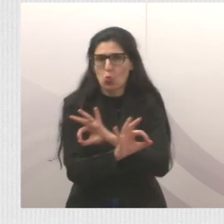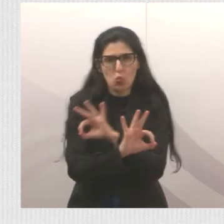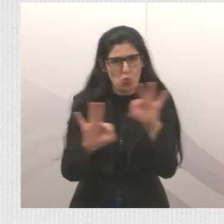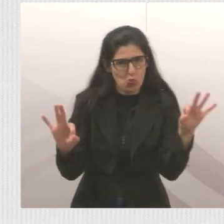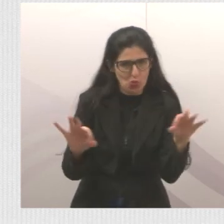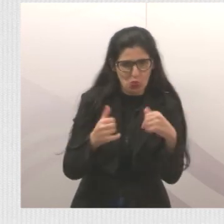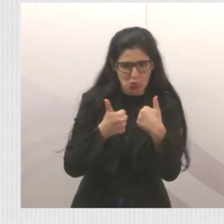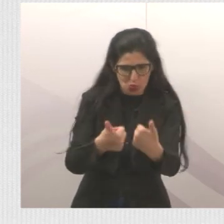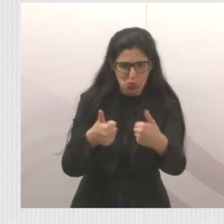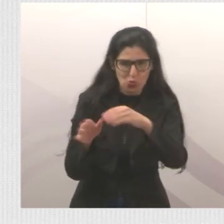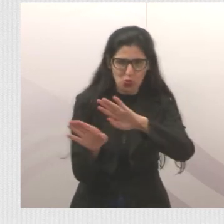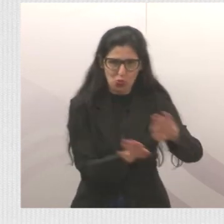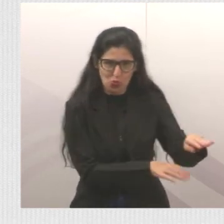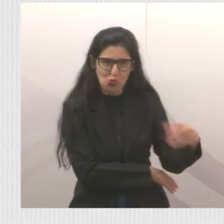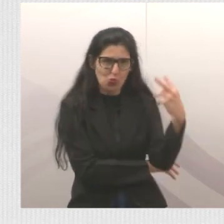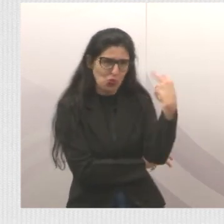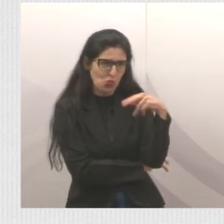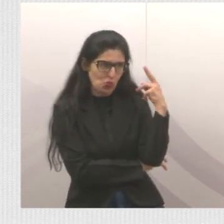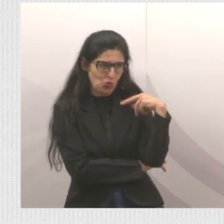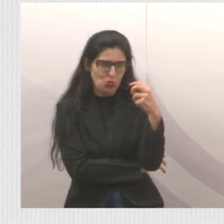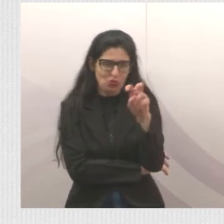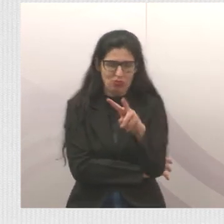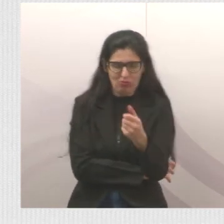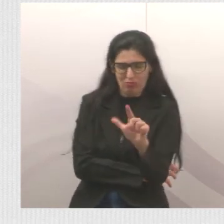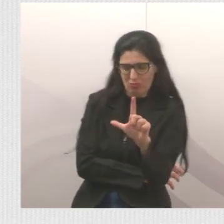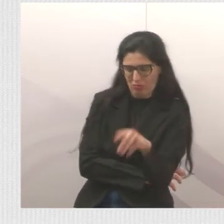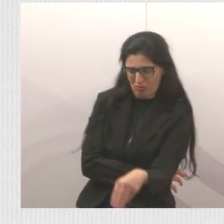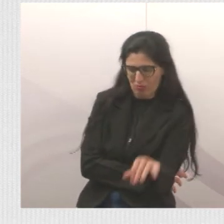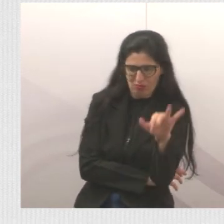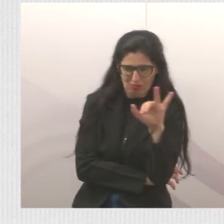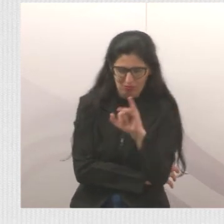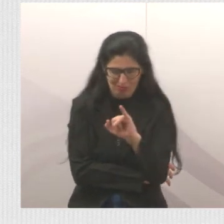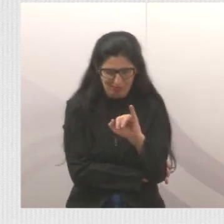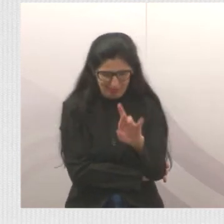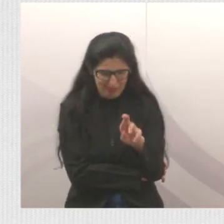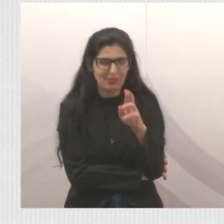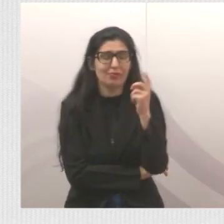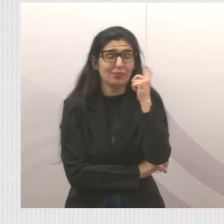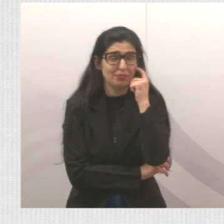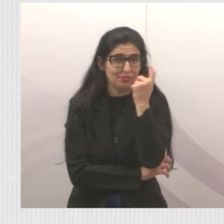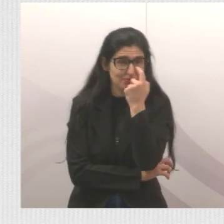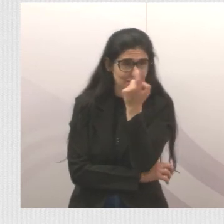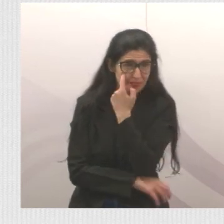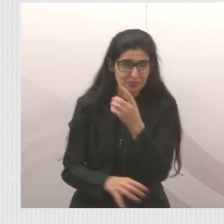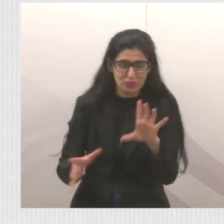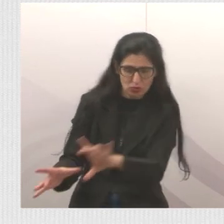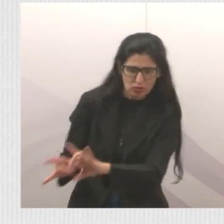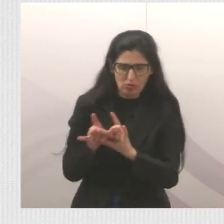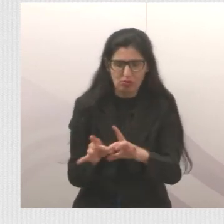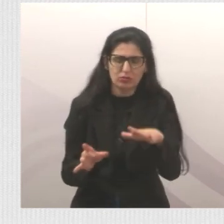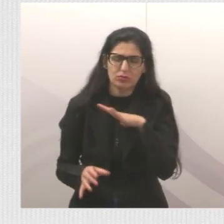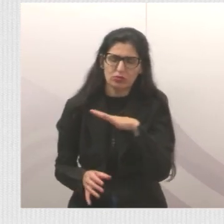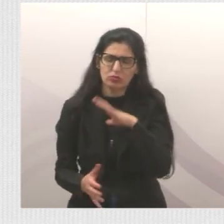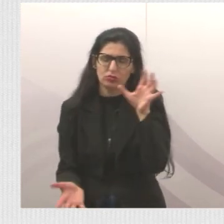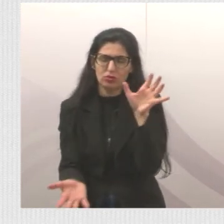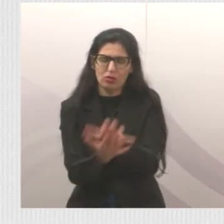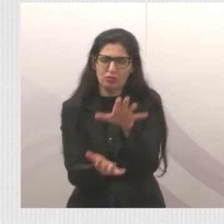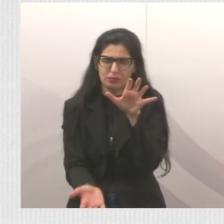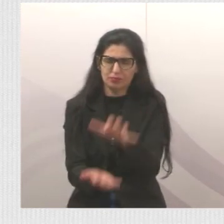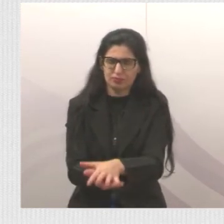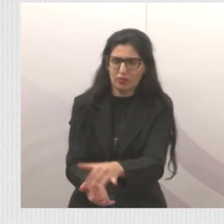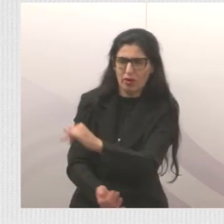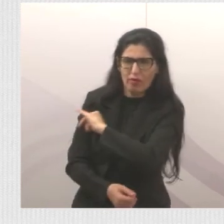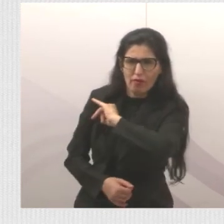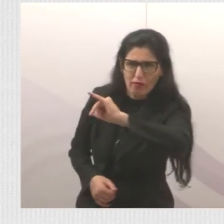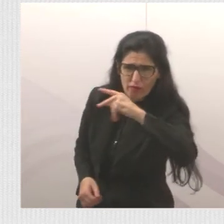Eu, o vereador Valmir do Parque Minha Lua, estamos junto para essa cidade de Jacareí. Quero dizer